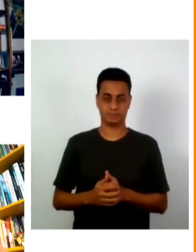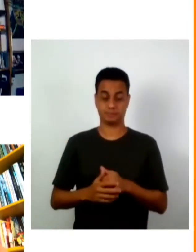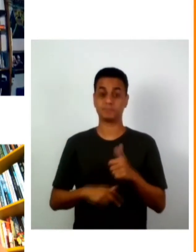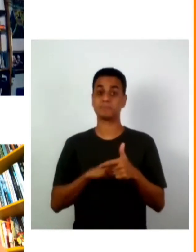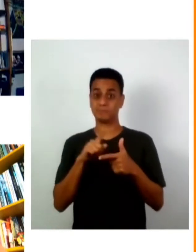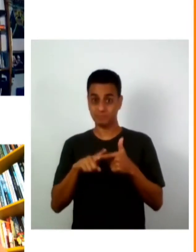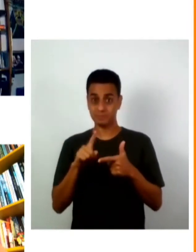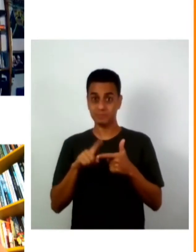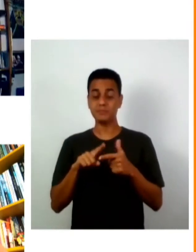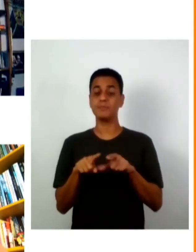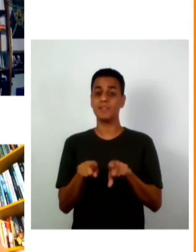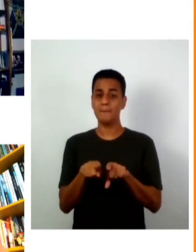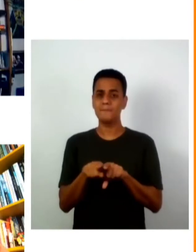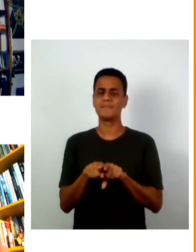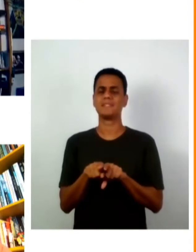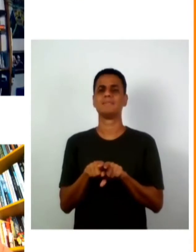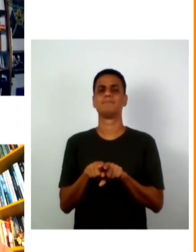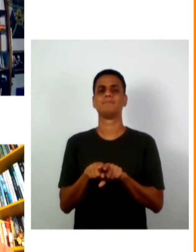segundo lugar